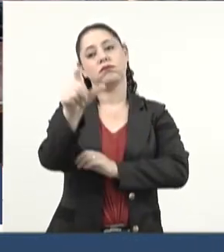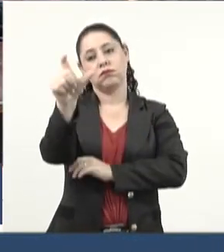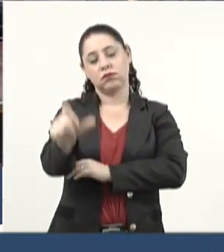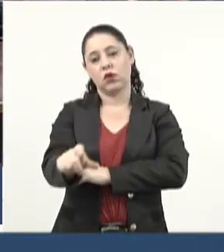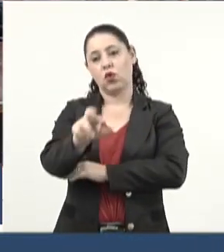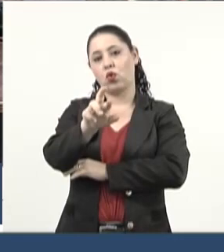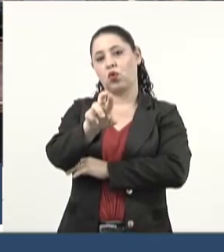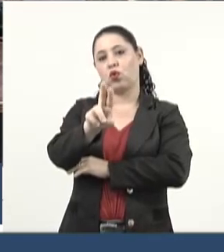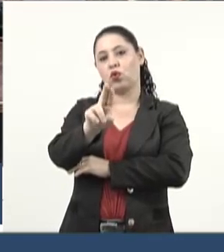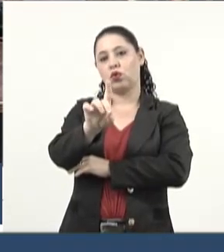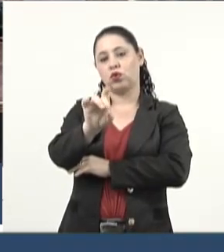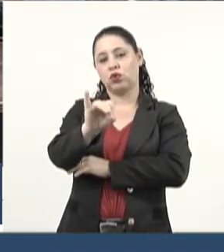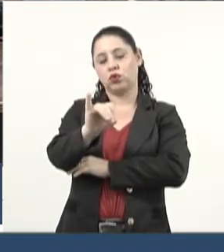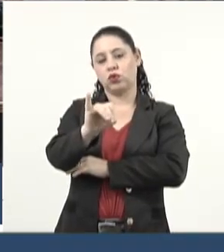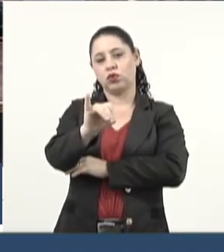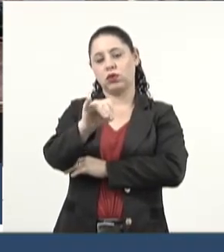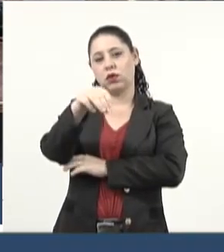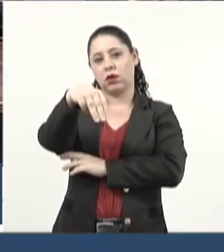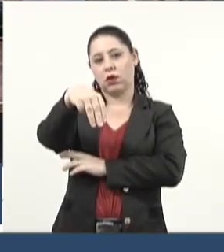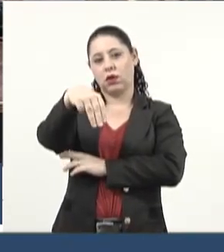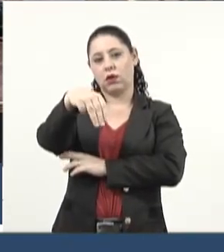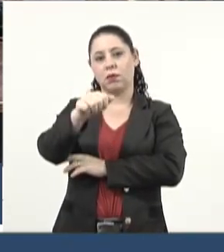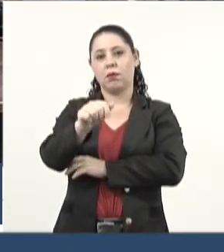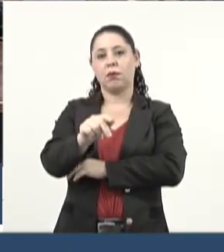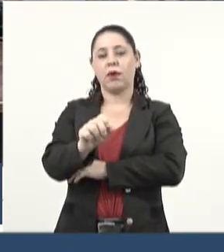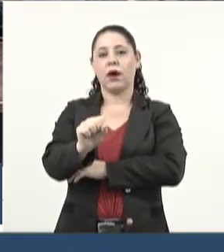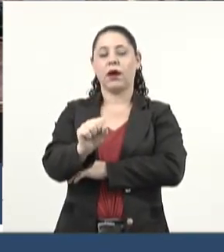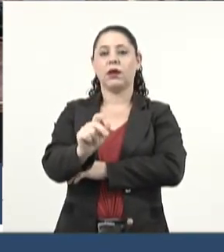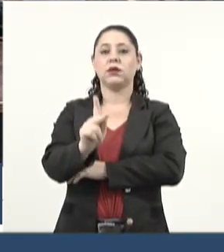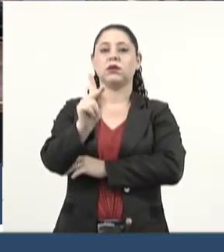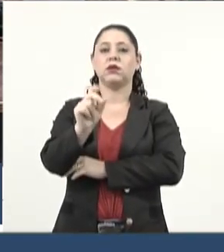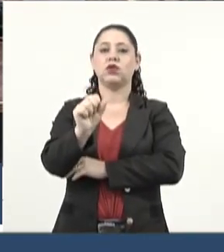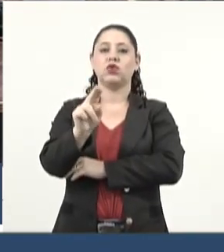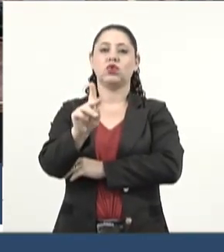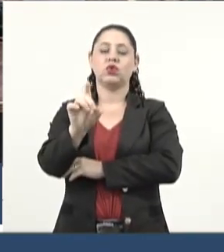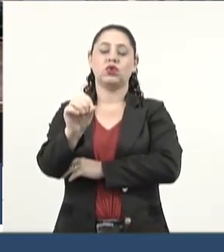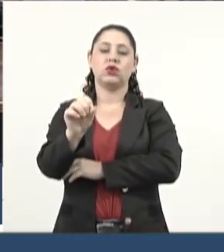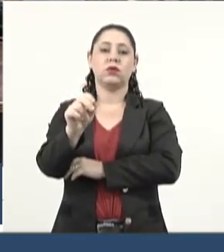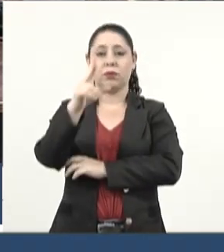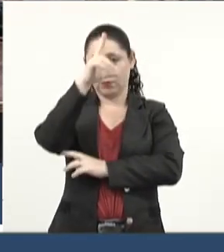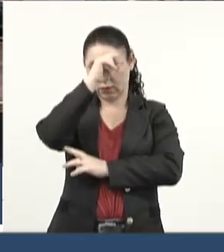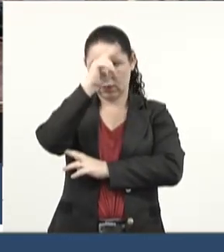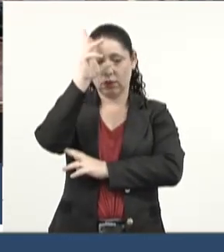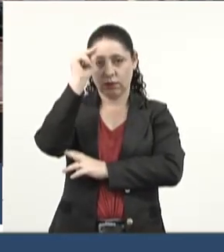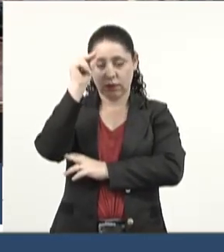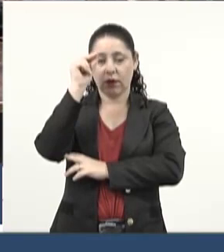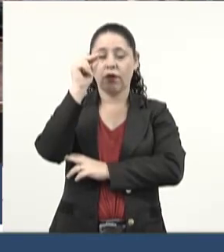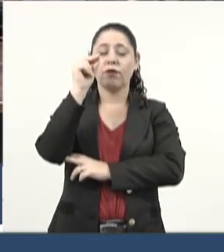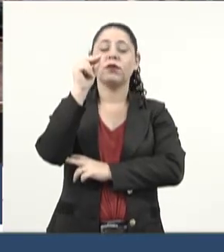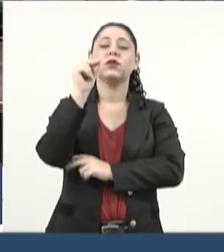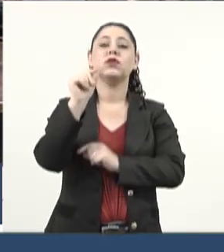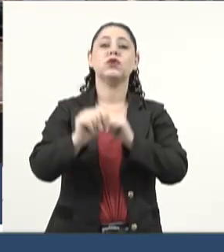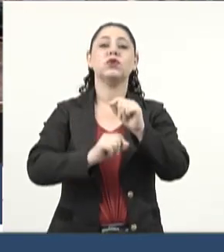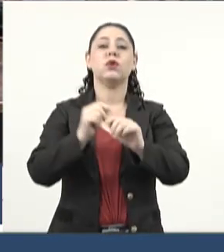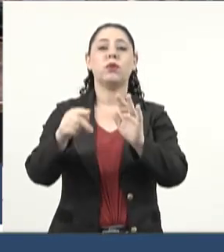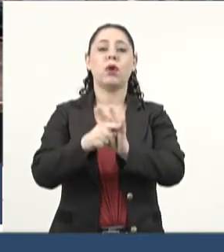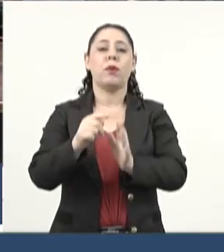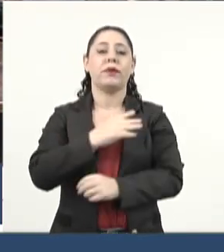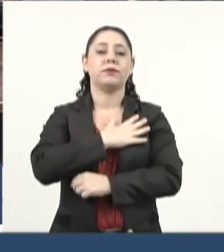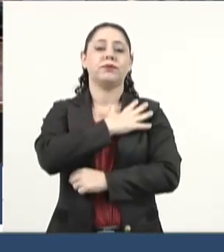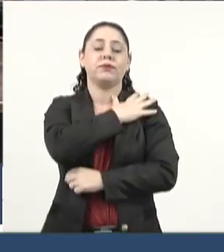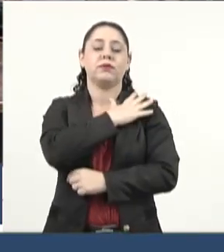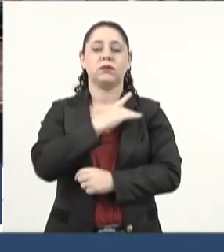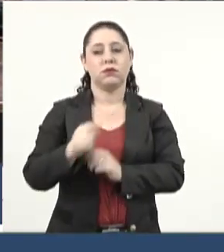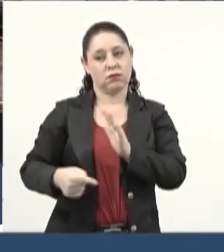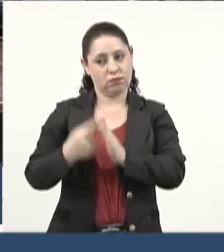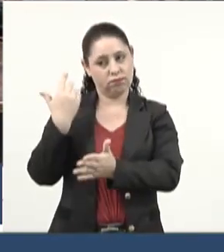Rudi Patsoudi, prefeito municipal de Coronel Sapcaia. A primeira solicitando